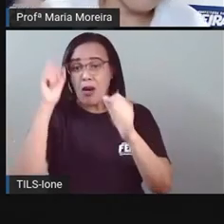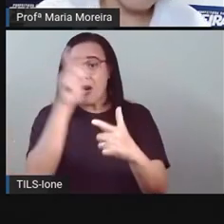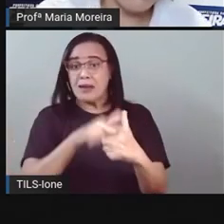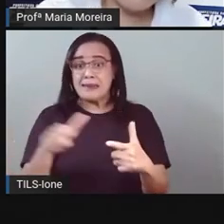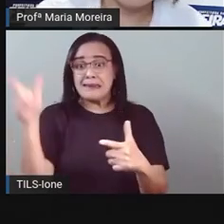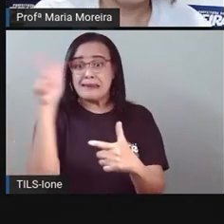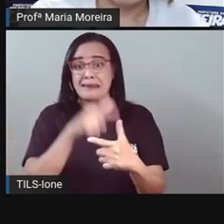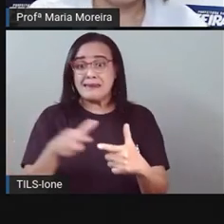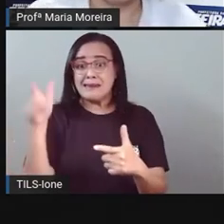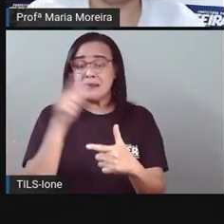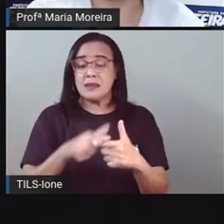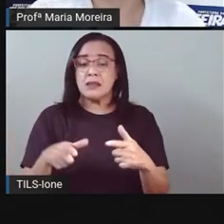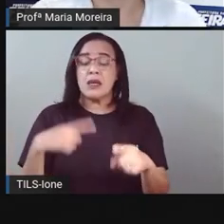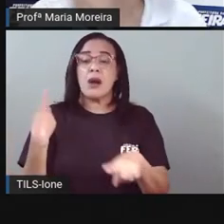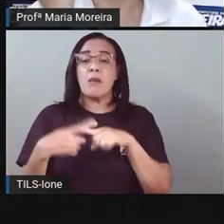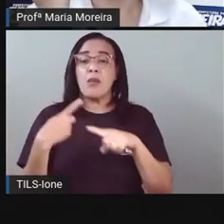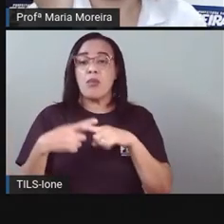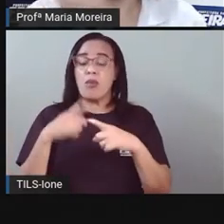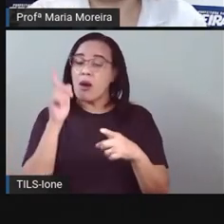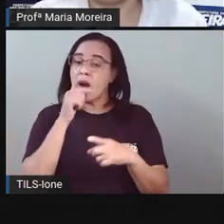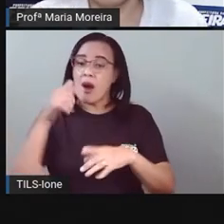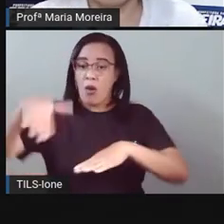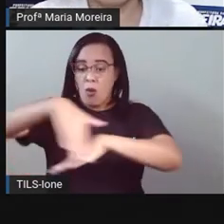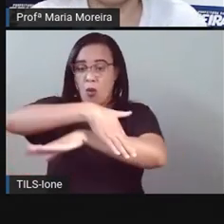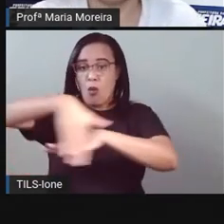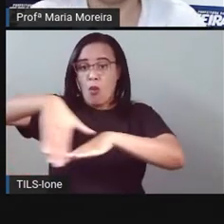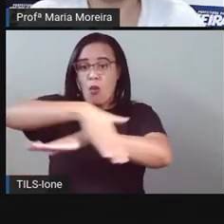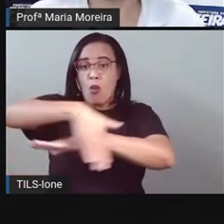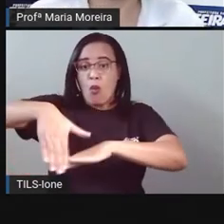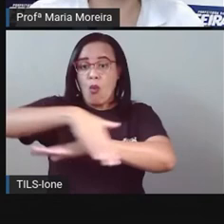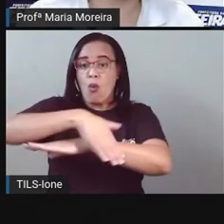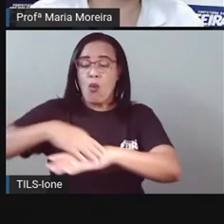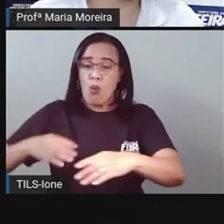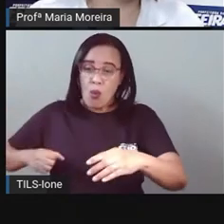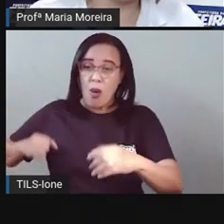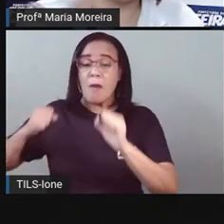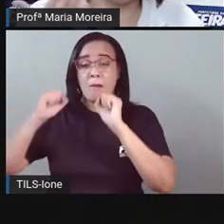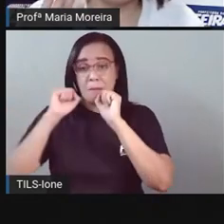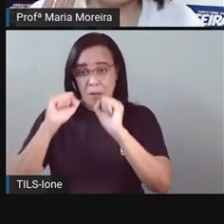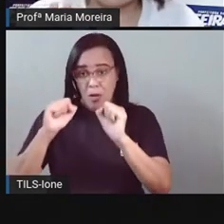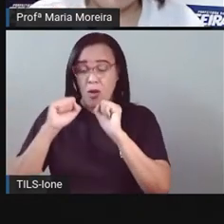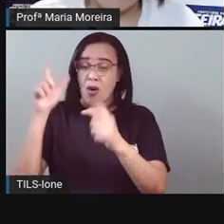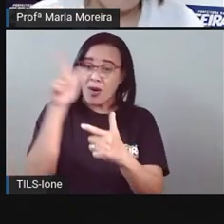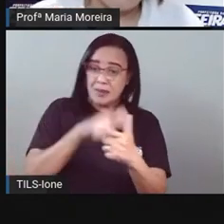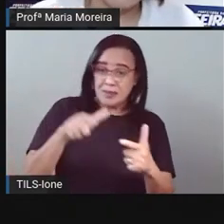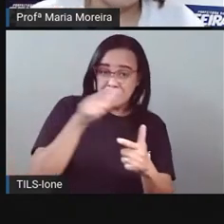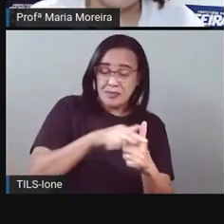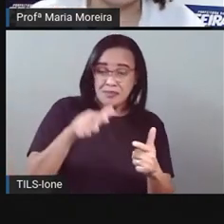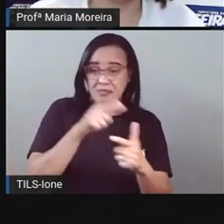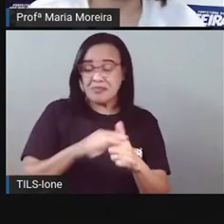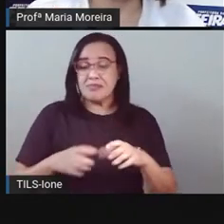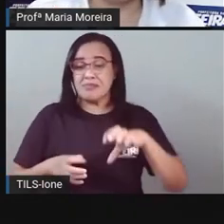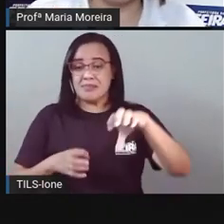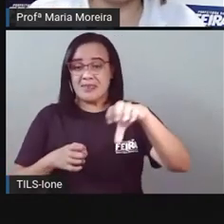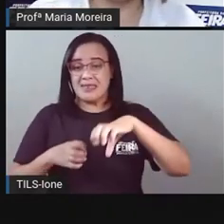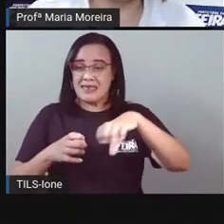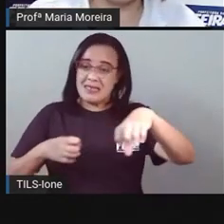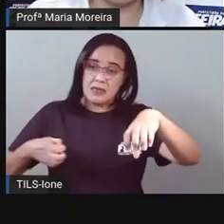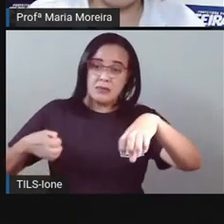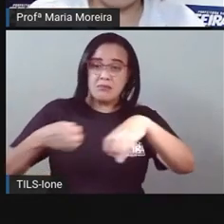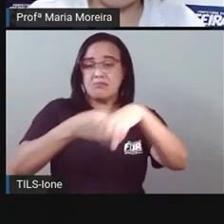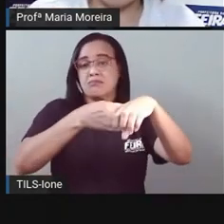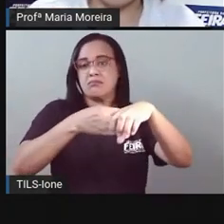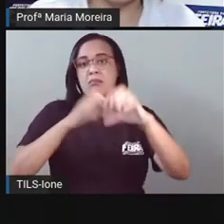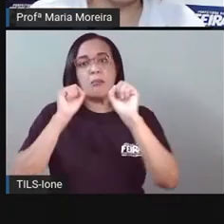Porque ele atravessa Uma pista E aí pode causar Acidentes Inclusive Não se deve Brincar Nesse